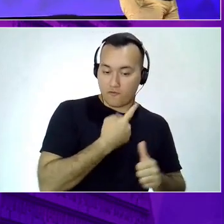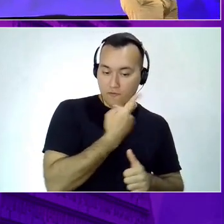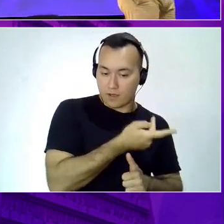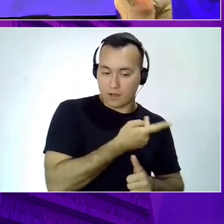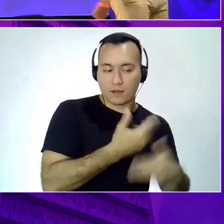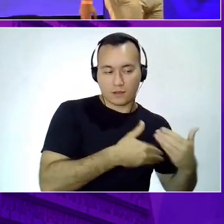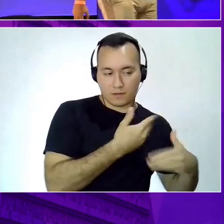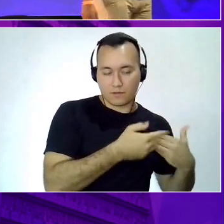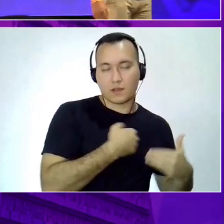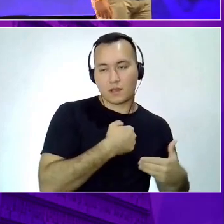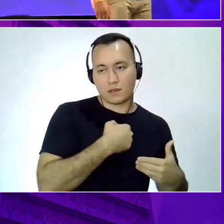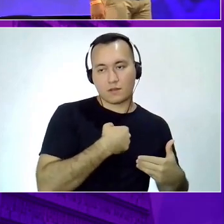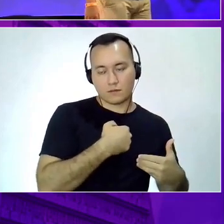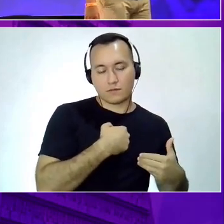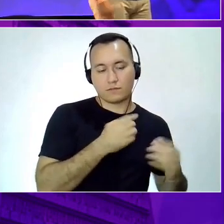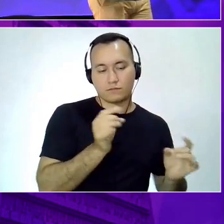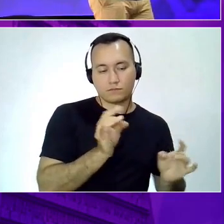entregar.